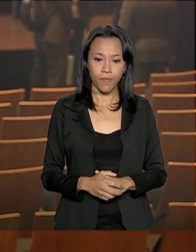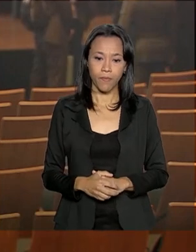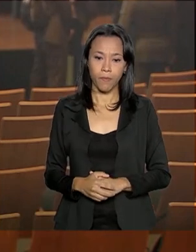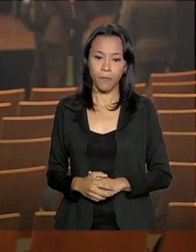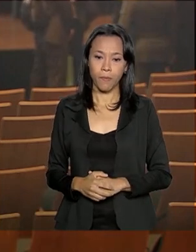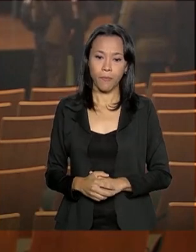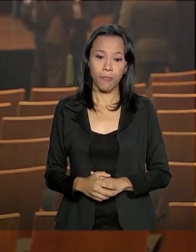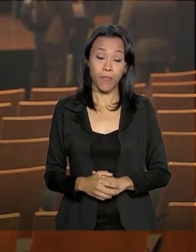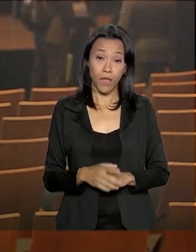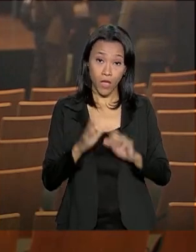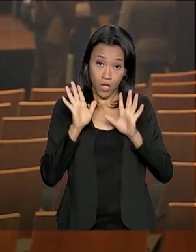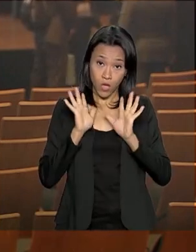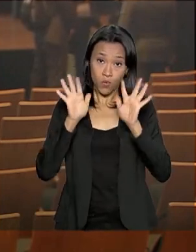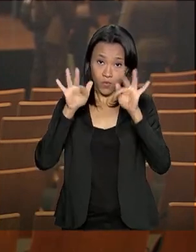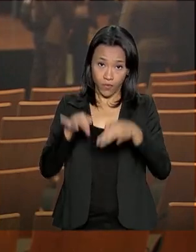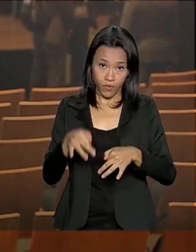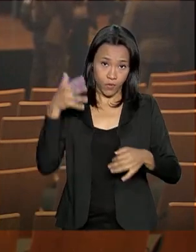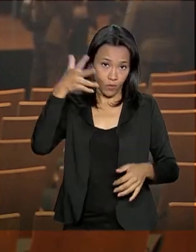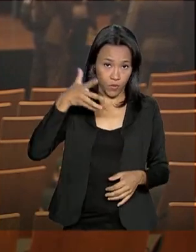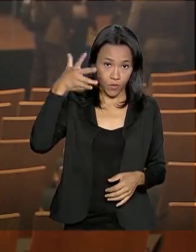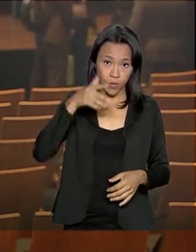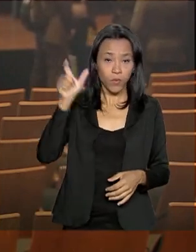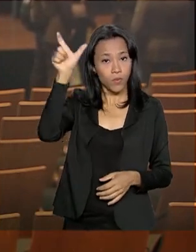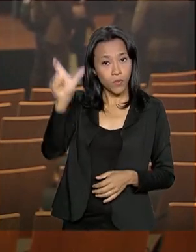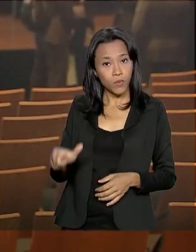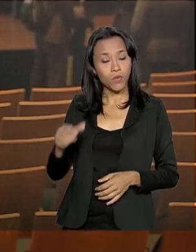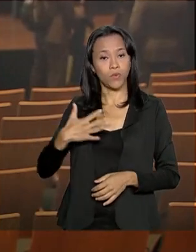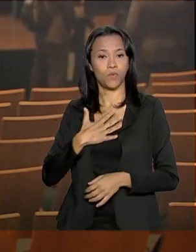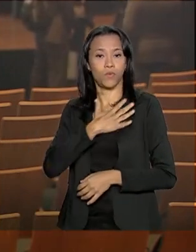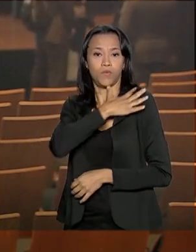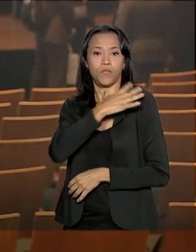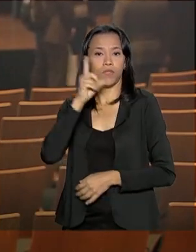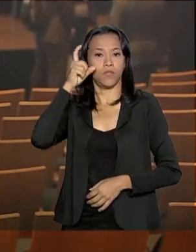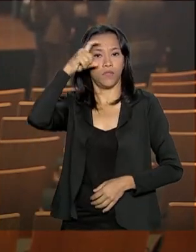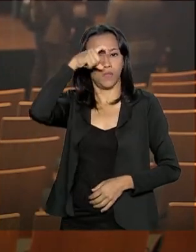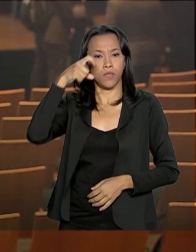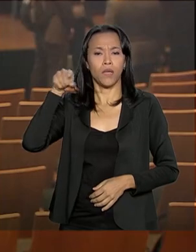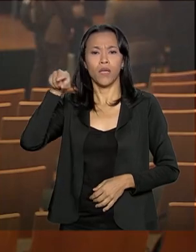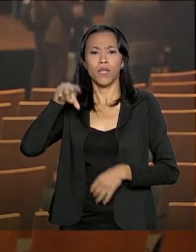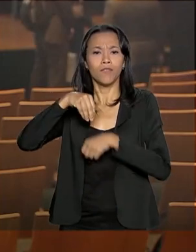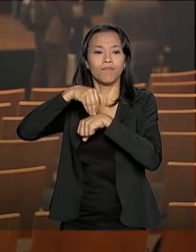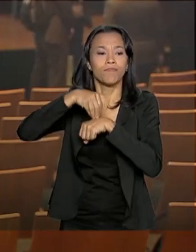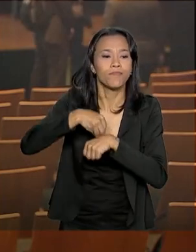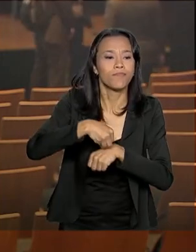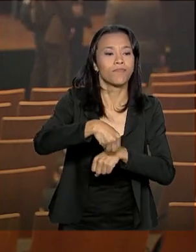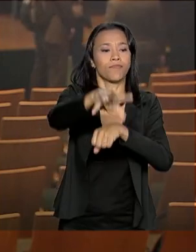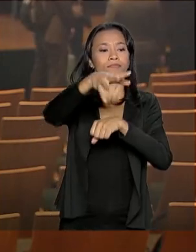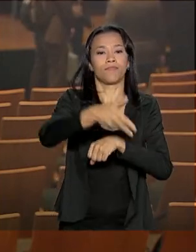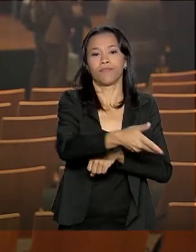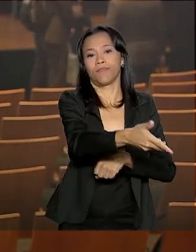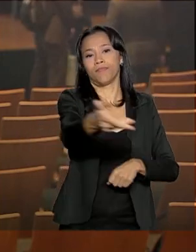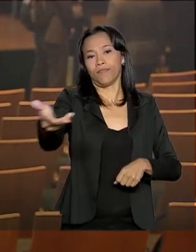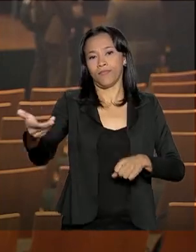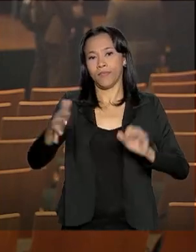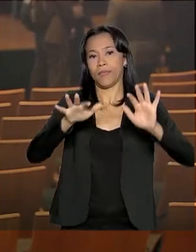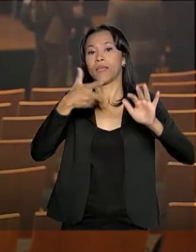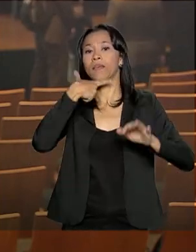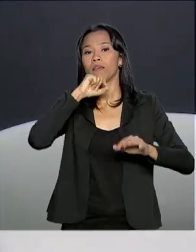Ao fim do discurso, o vice-presidente Hamilton Morão deixou uma mensagem para os participantes do seminário aqui em Brasília.